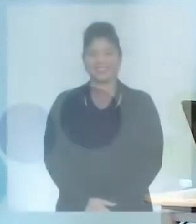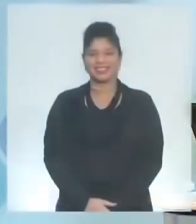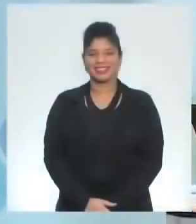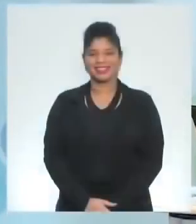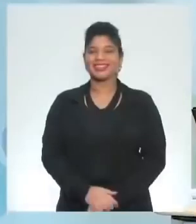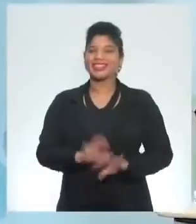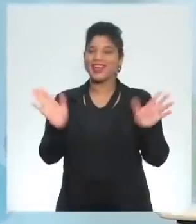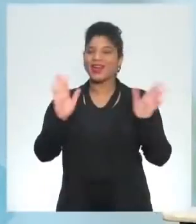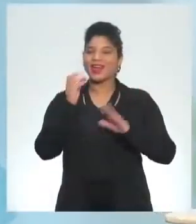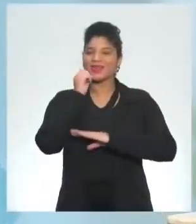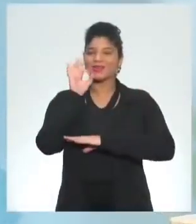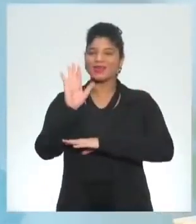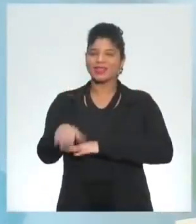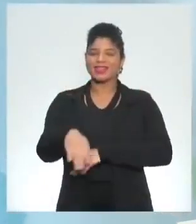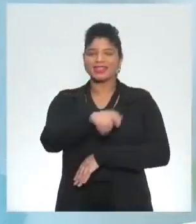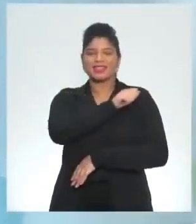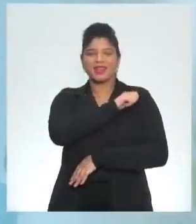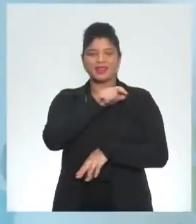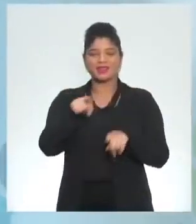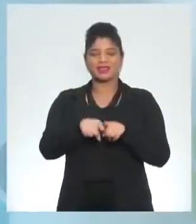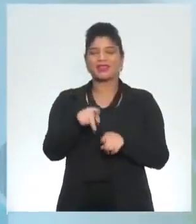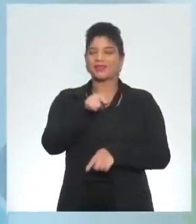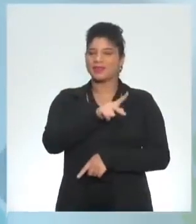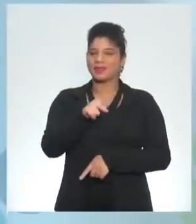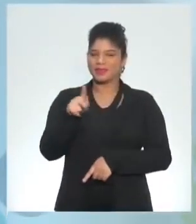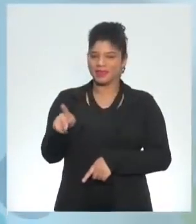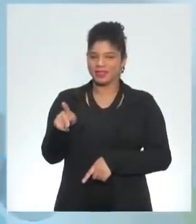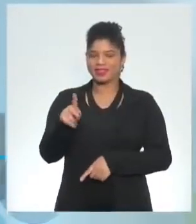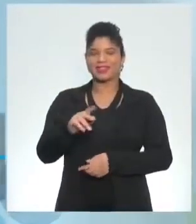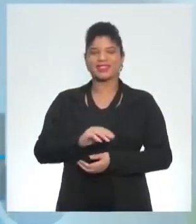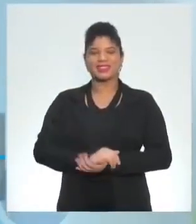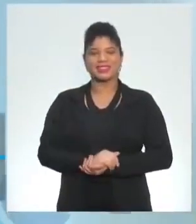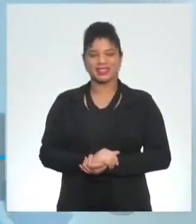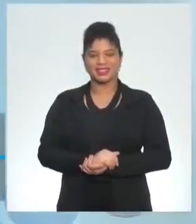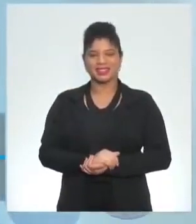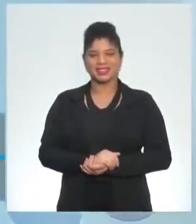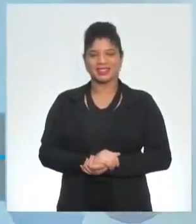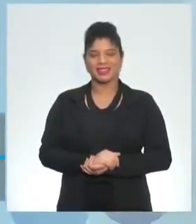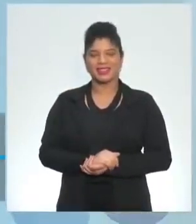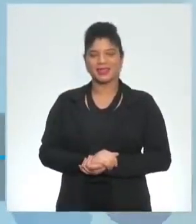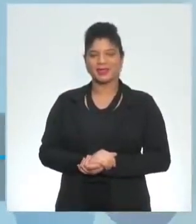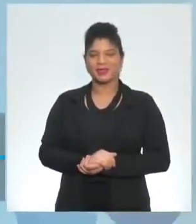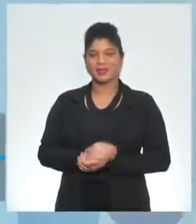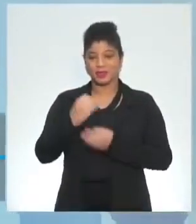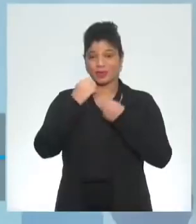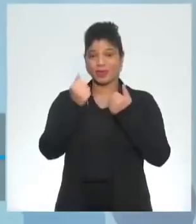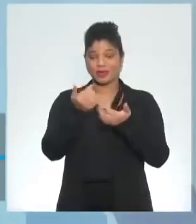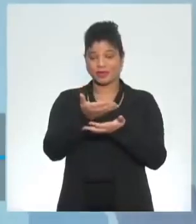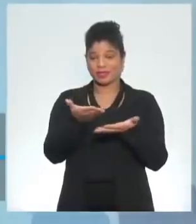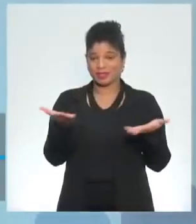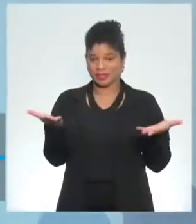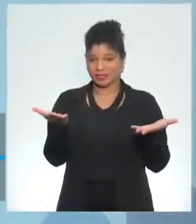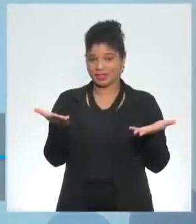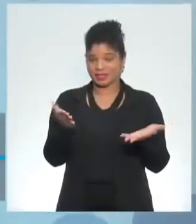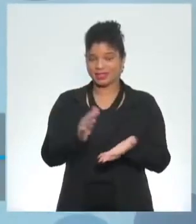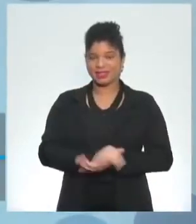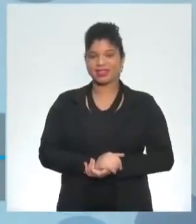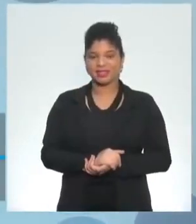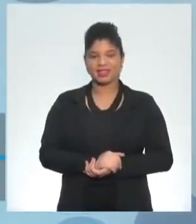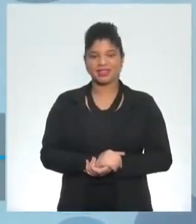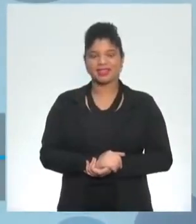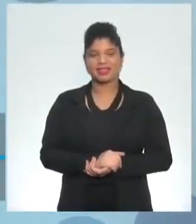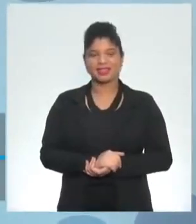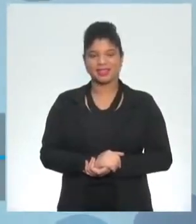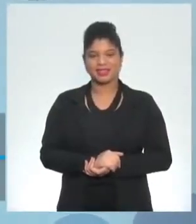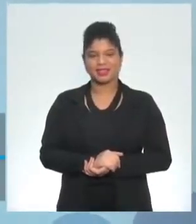good afternoon students and teachers of the first grade how are you today hope you're really fine at home or at school don't know